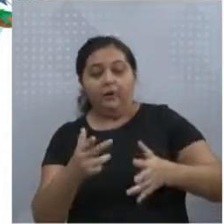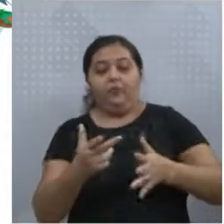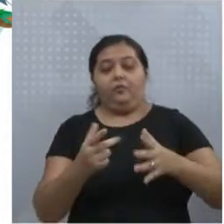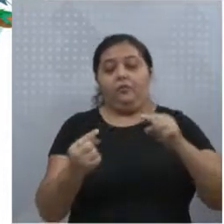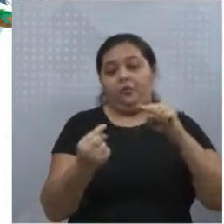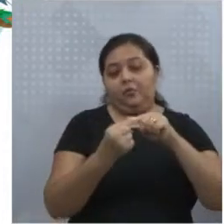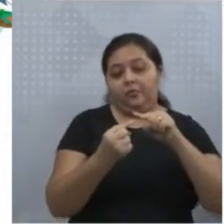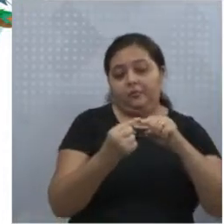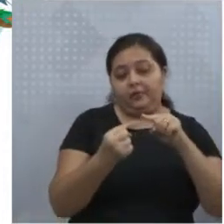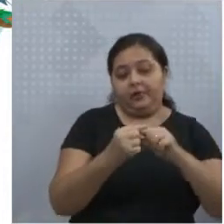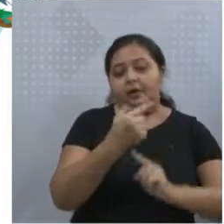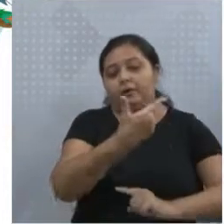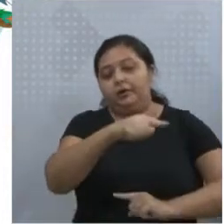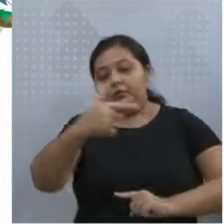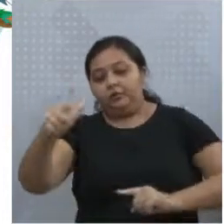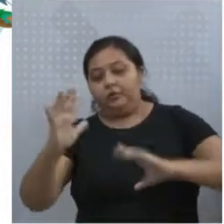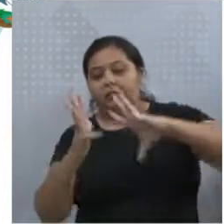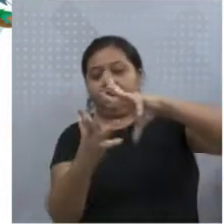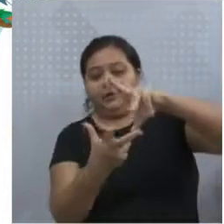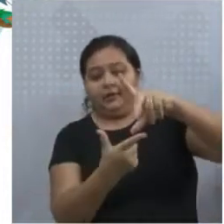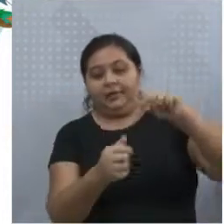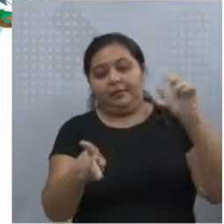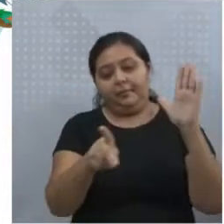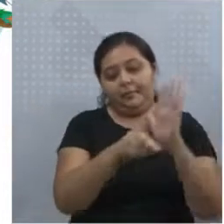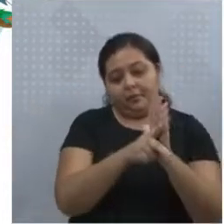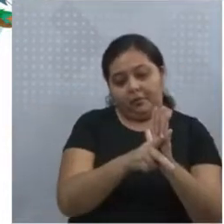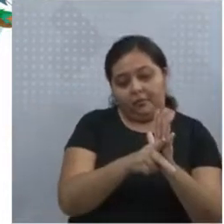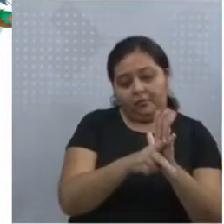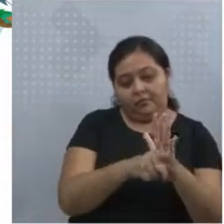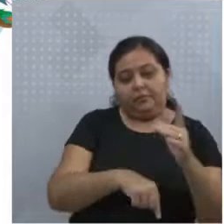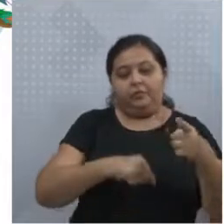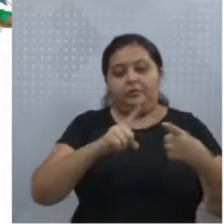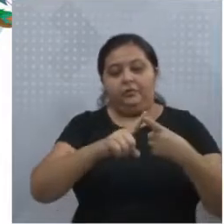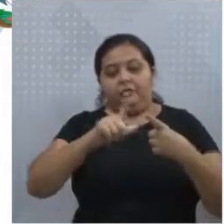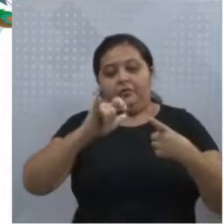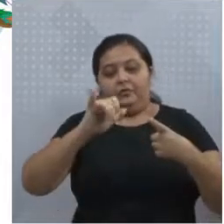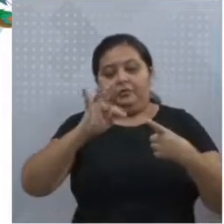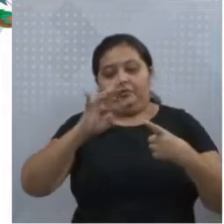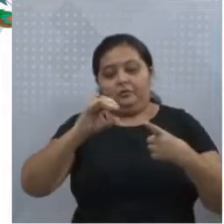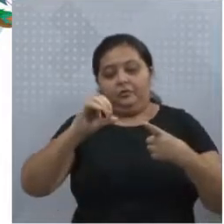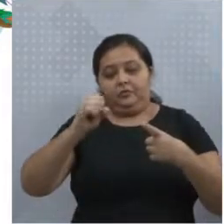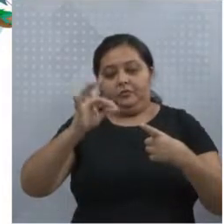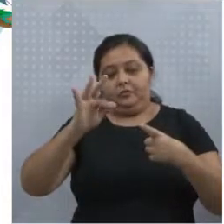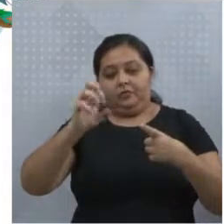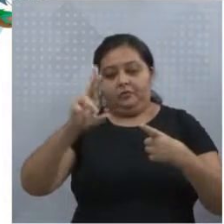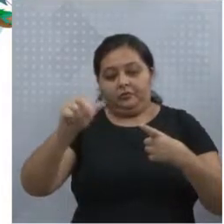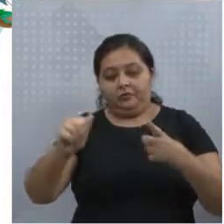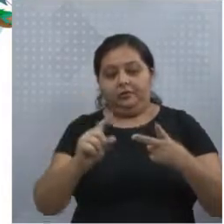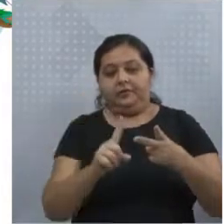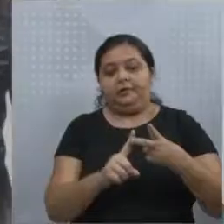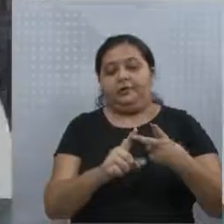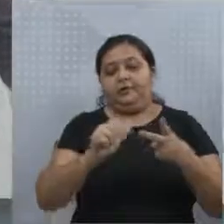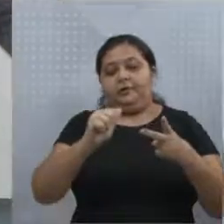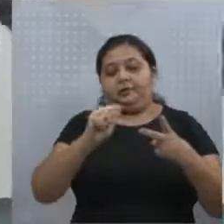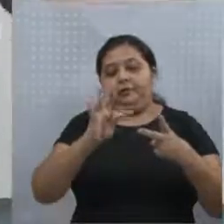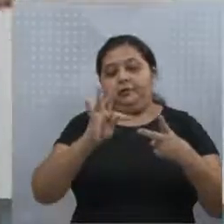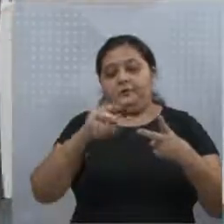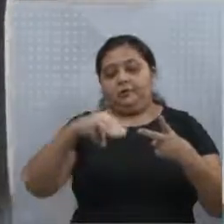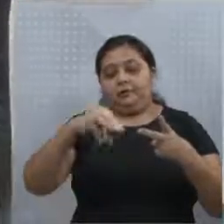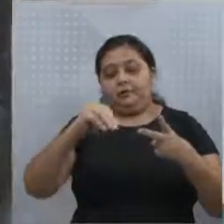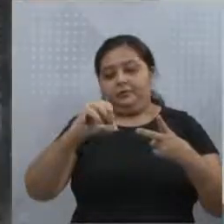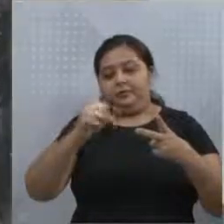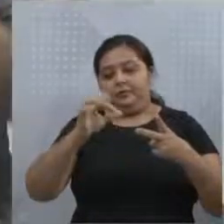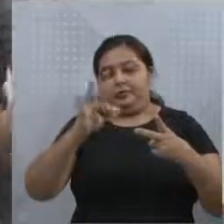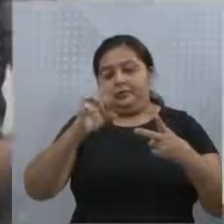que é a camada rochosa, a atmosfera, a camada dos gases e a hidrosfera, a camada das águas. Ou seja, há